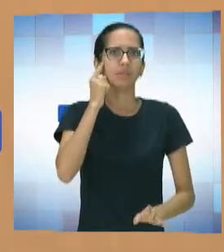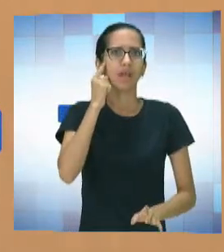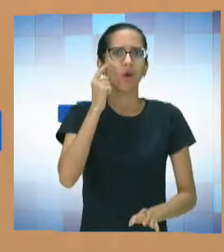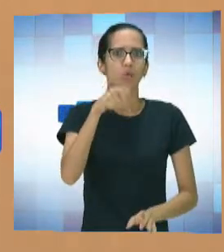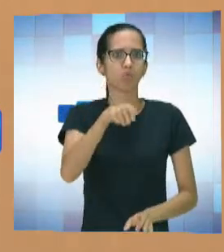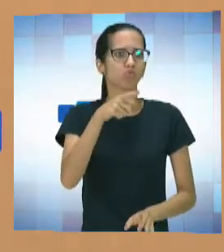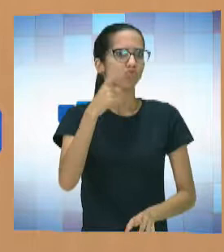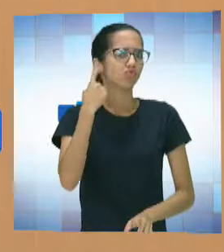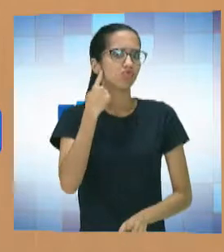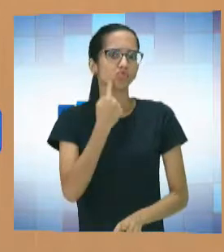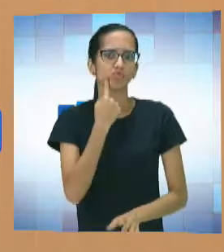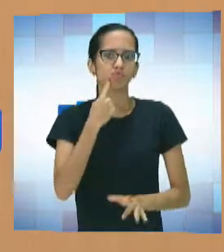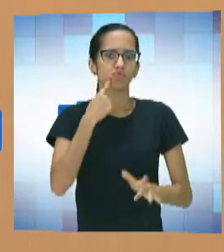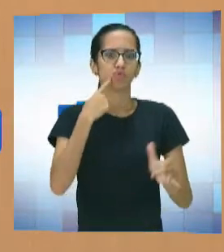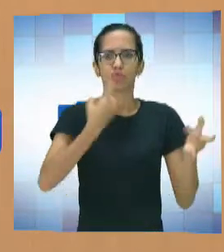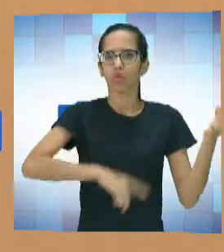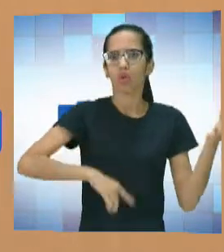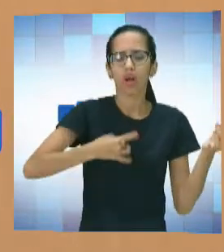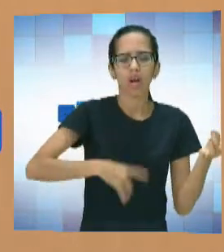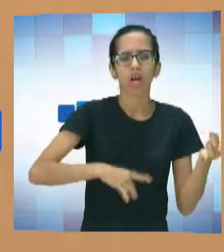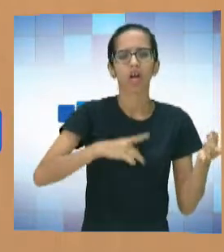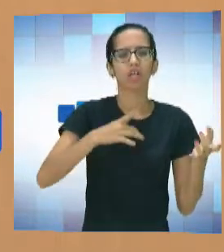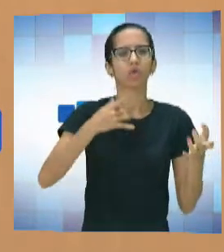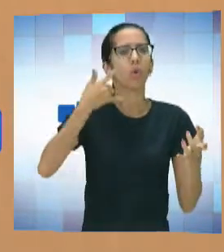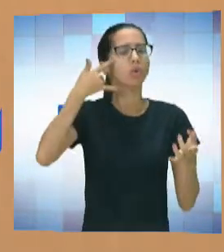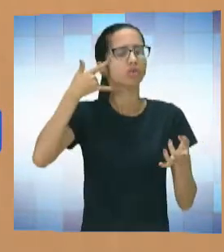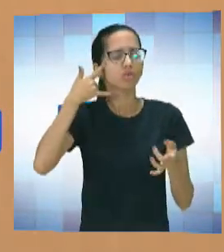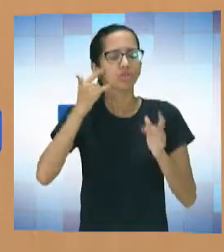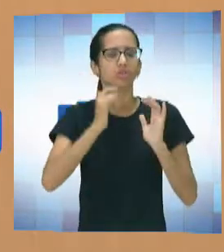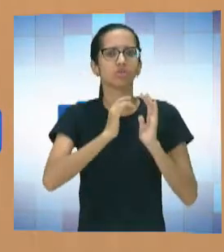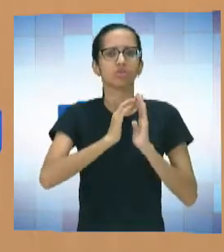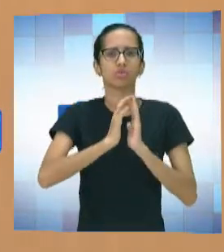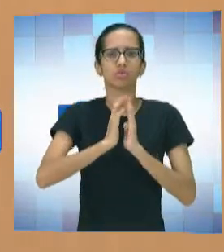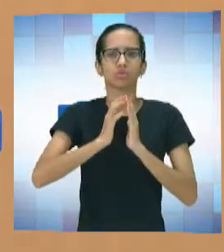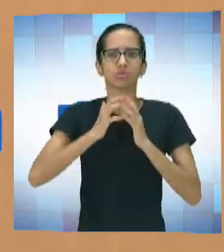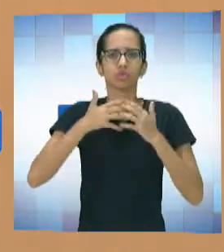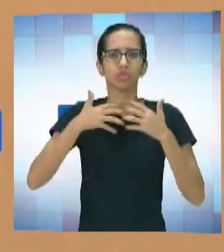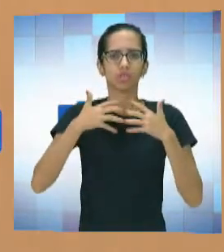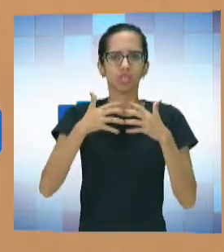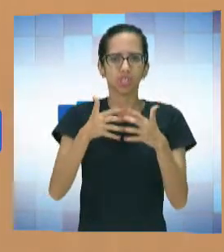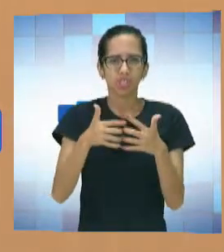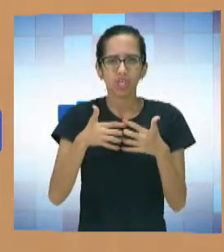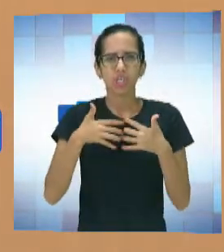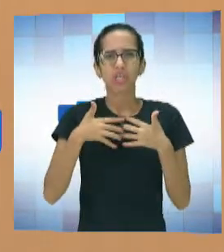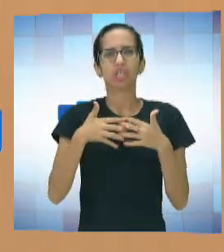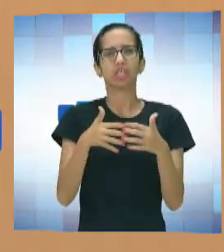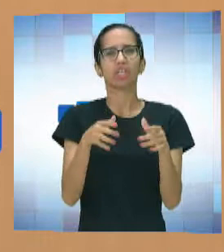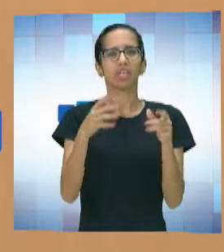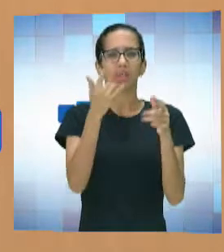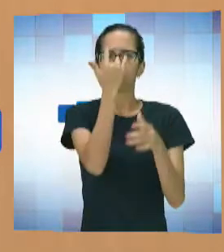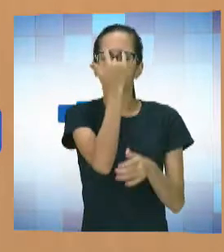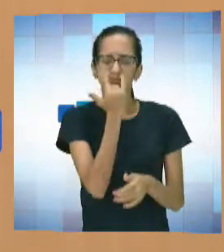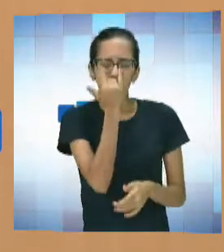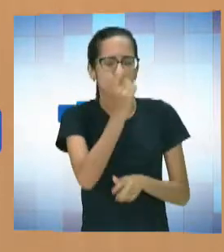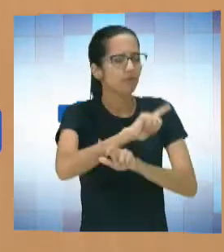DAL, autistas, cadeirantes, moletantes, deficientes intelectuais, deficientes visuais. Então, nós atendemos esse